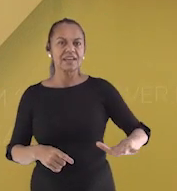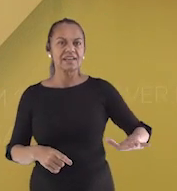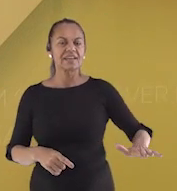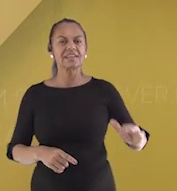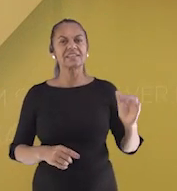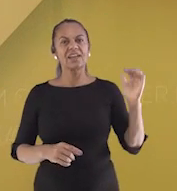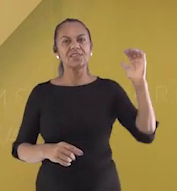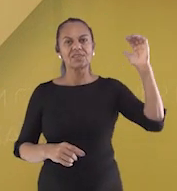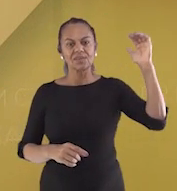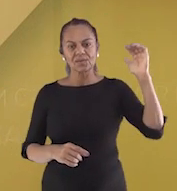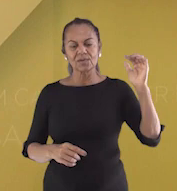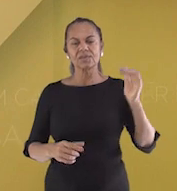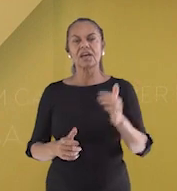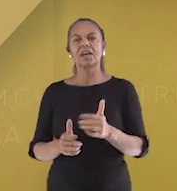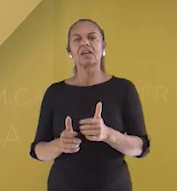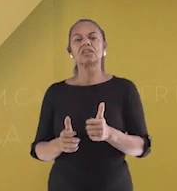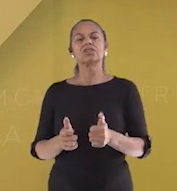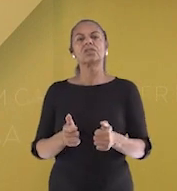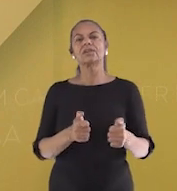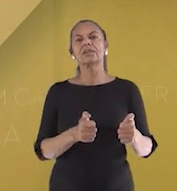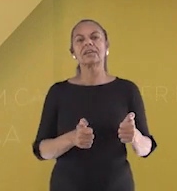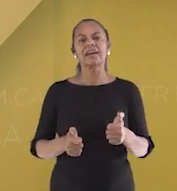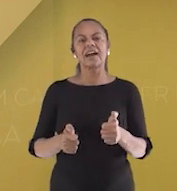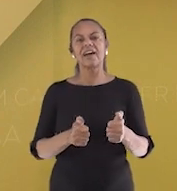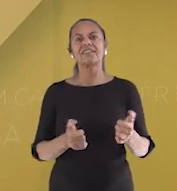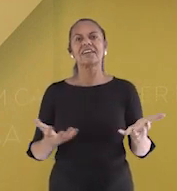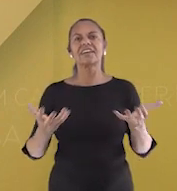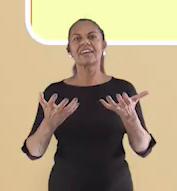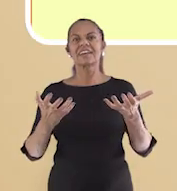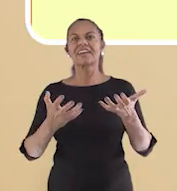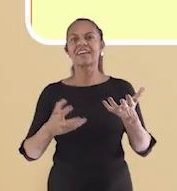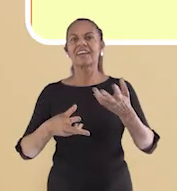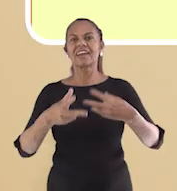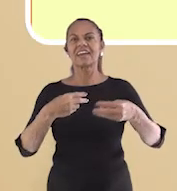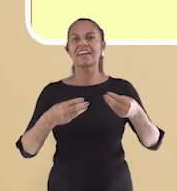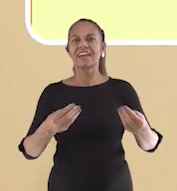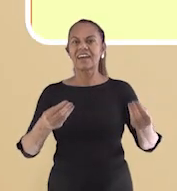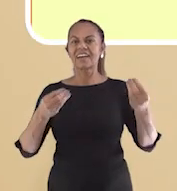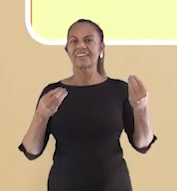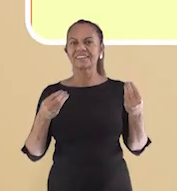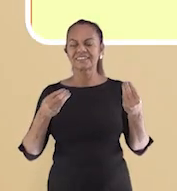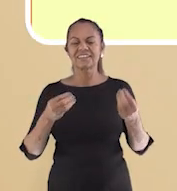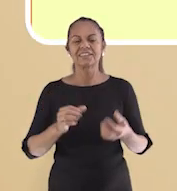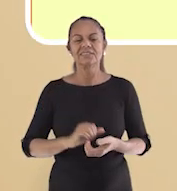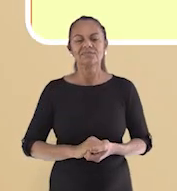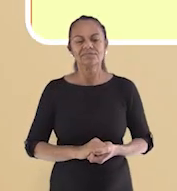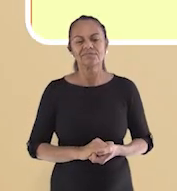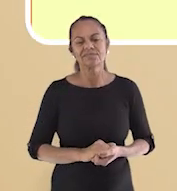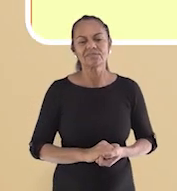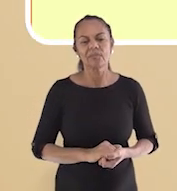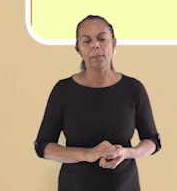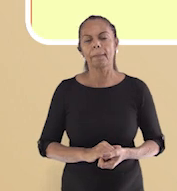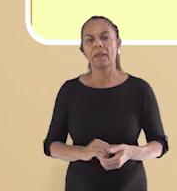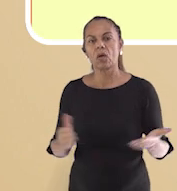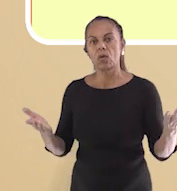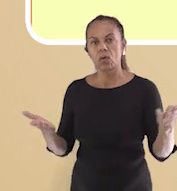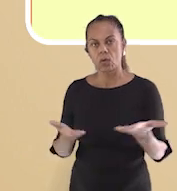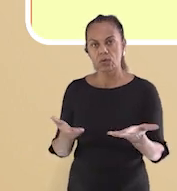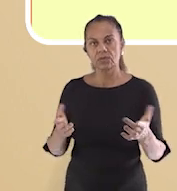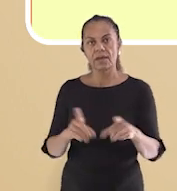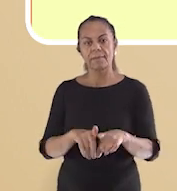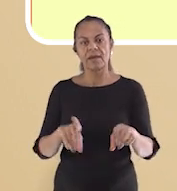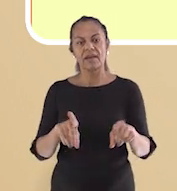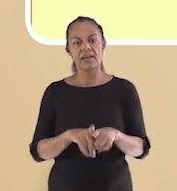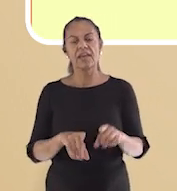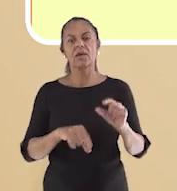devem ter ligado para participar e tentar ganhar esse Playstation na época. Hoje em dia, outro aparelho muito usado para jogar